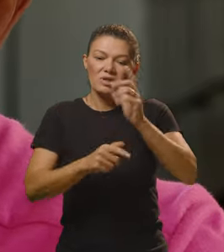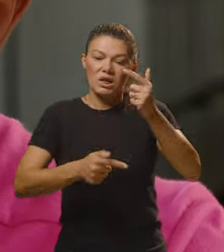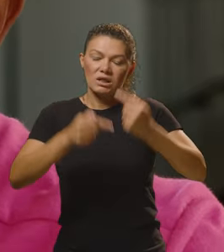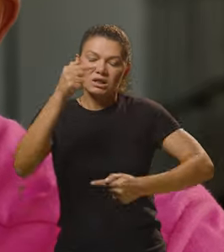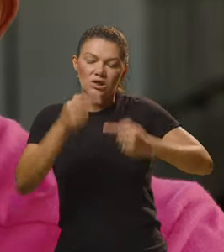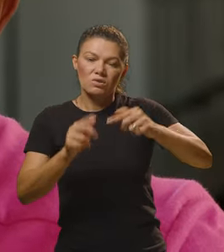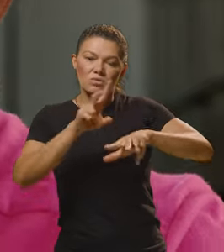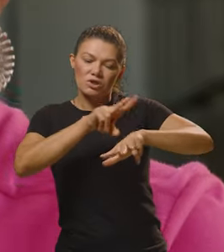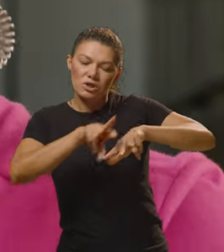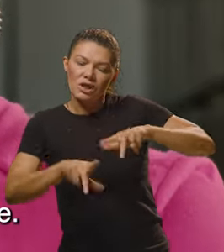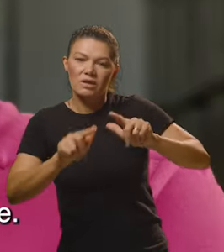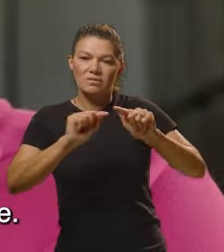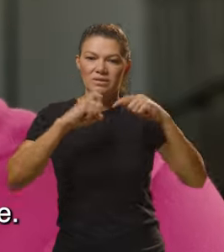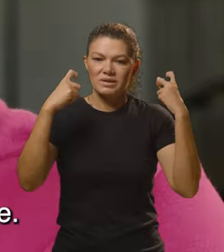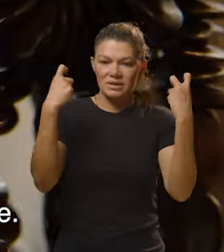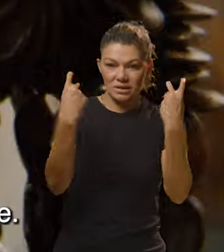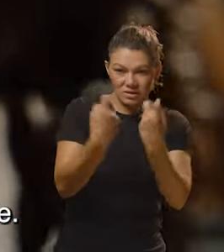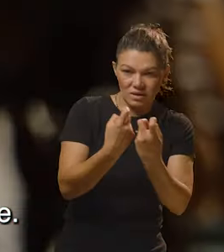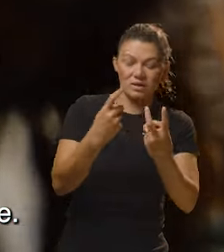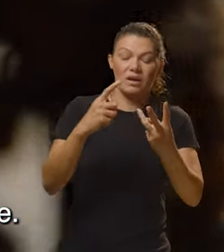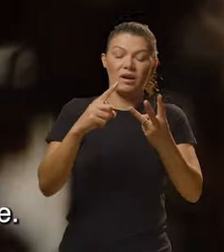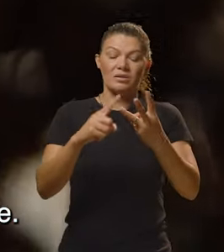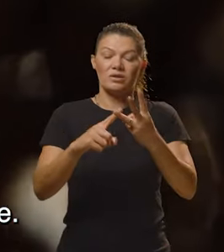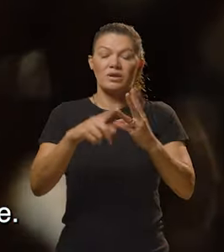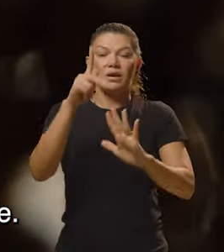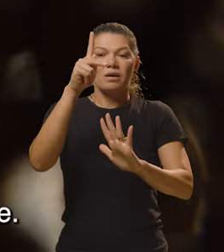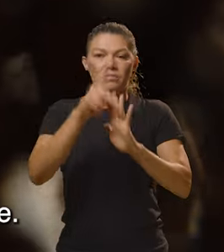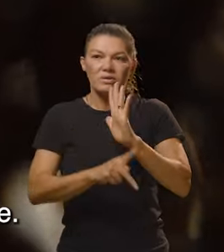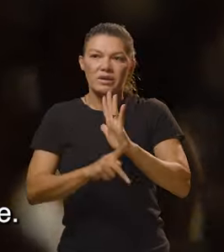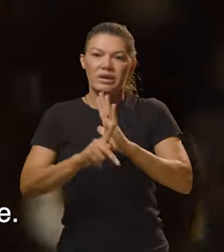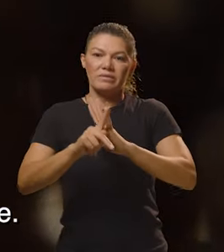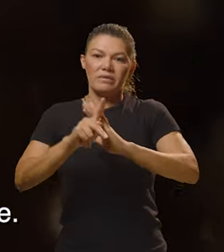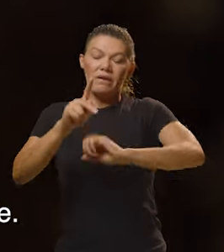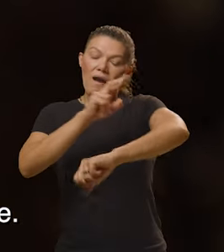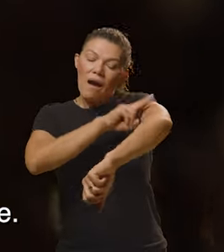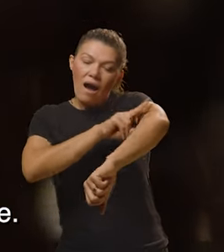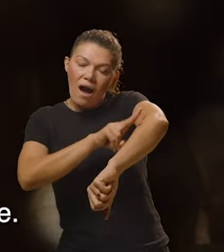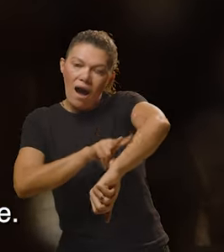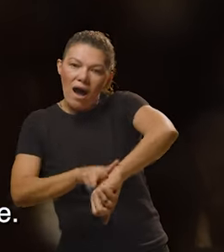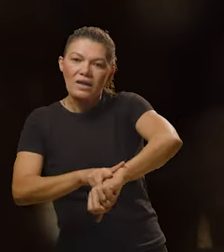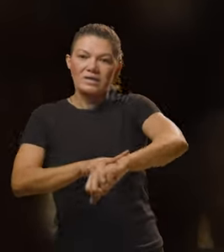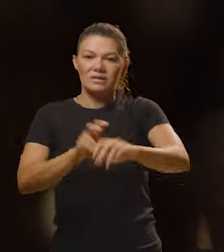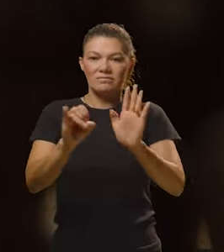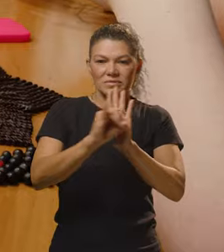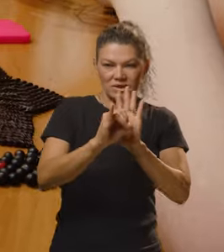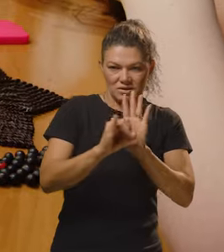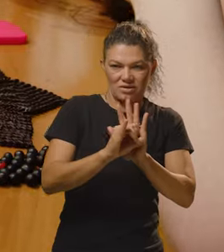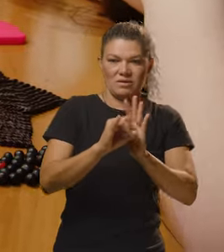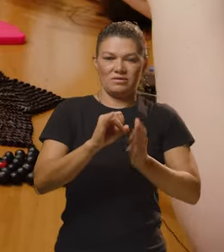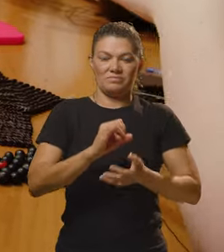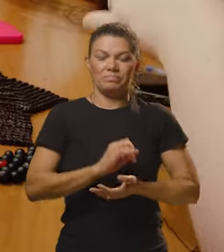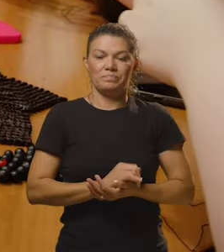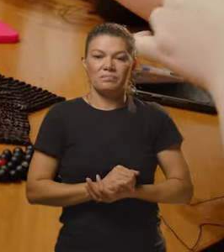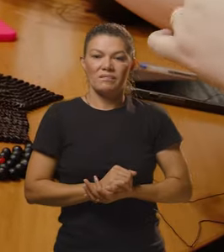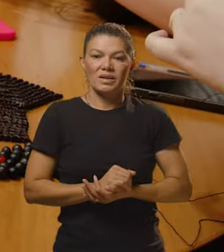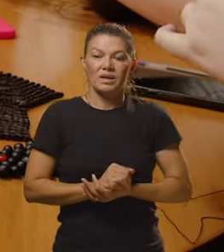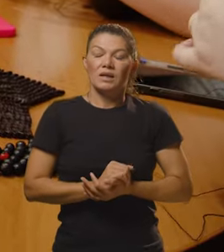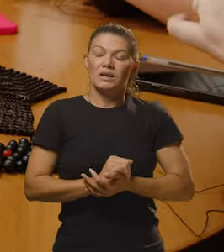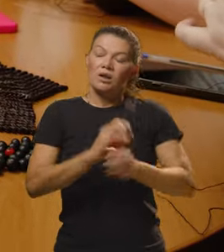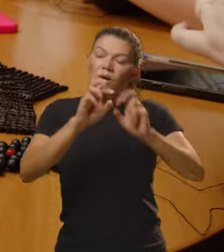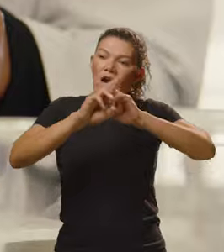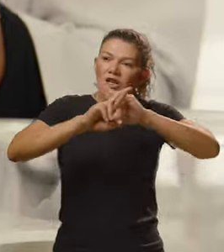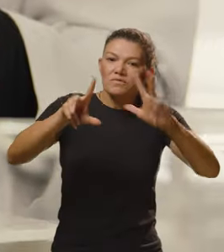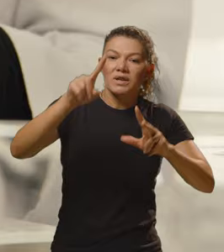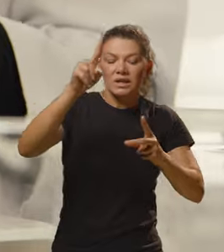gênero e sexualidade, dentro dos projetos que se discute raça, identidade. A diferença vem no nosso